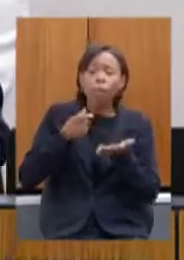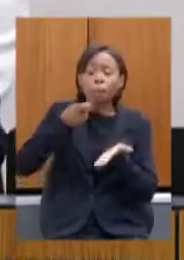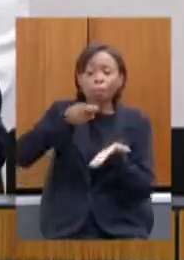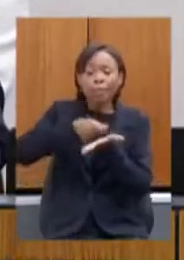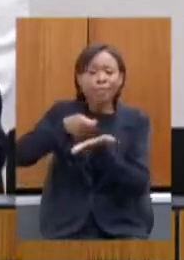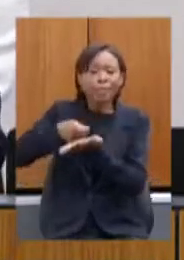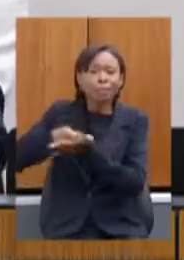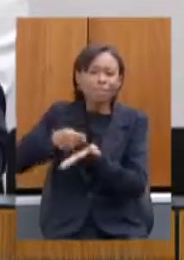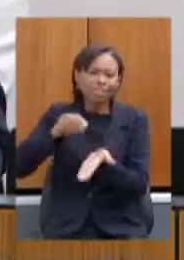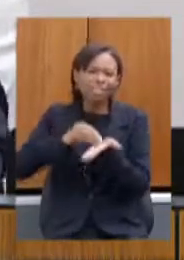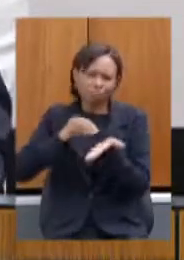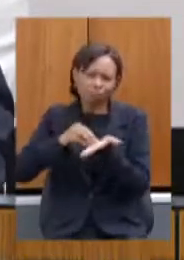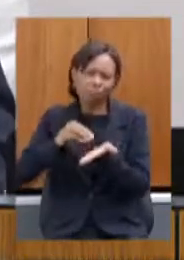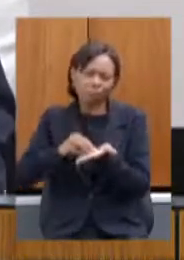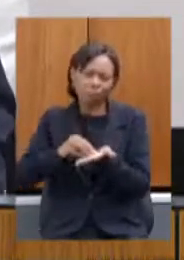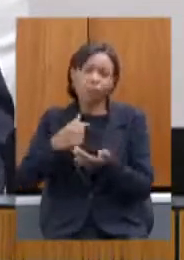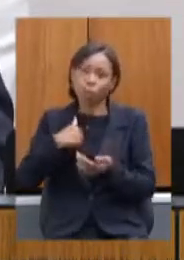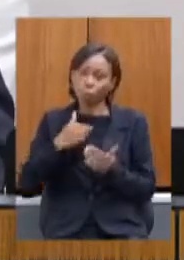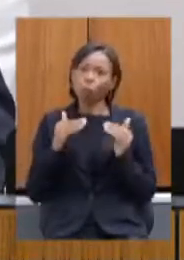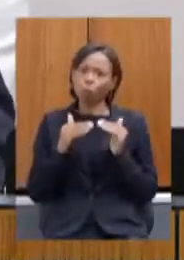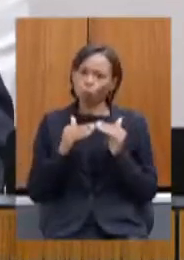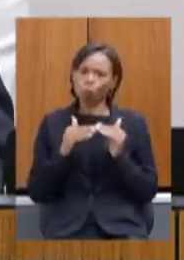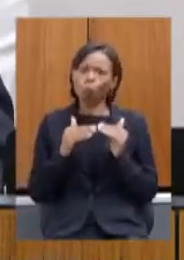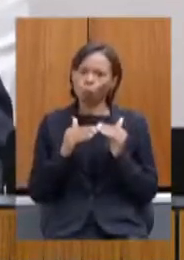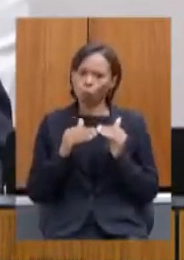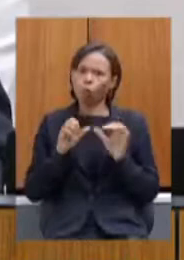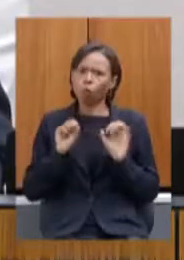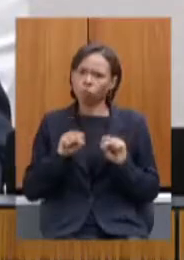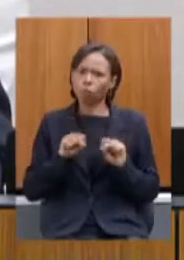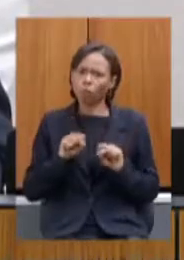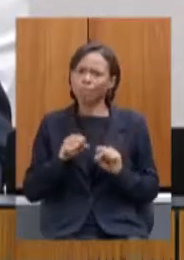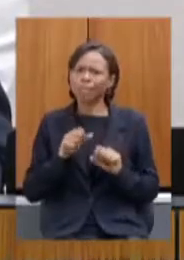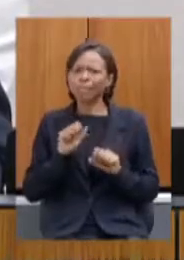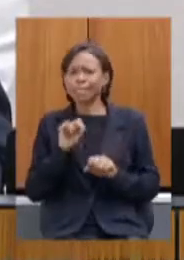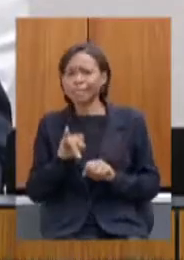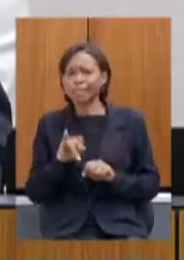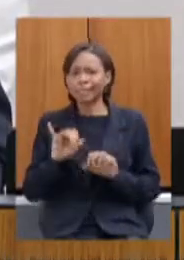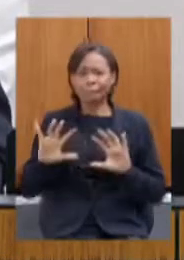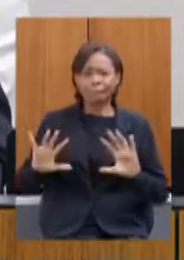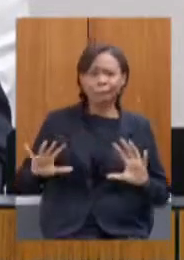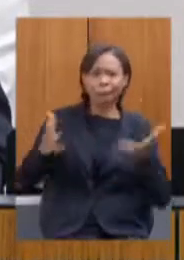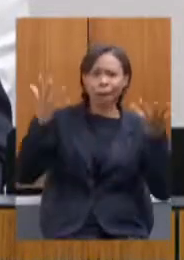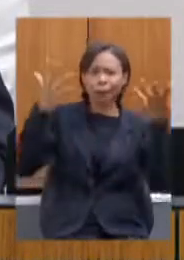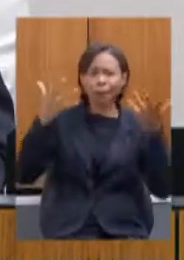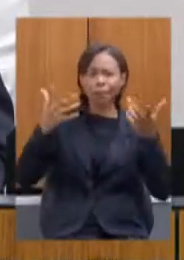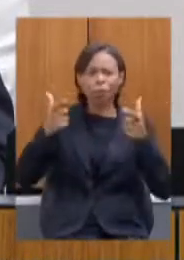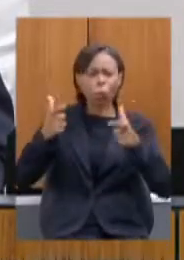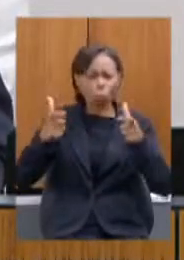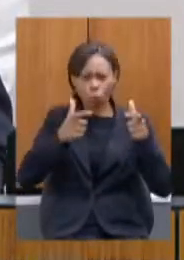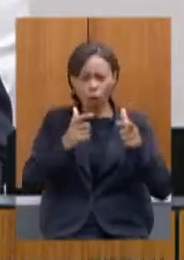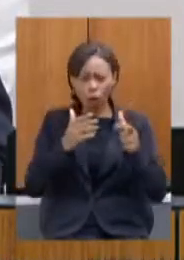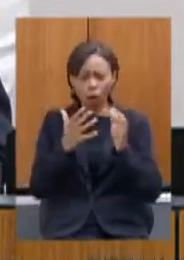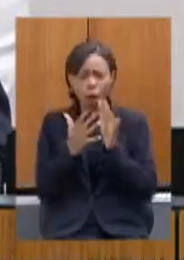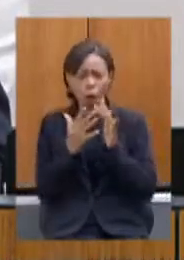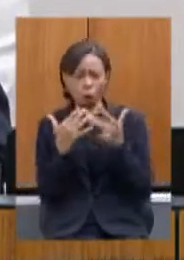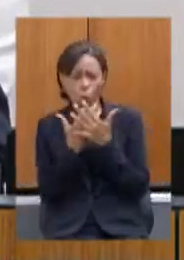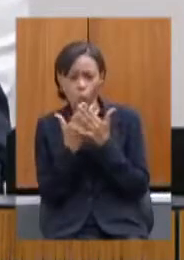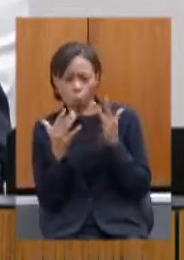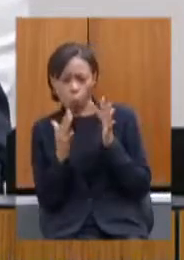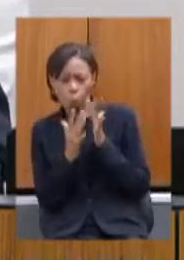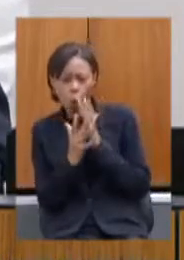concordo plenamente que situações que criam aglomerações como festivais como encontros